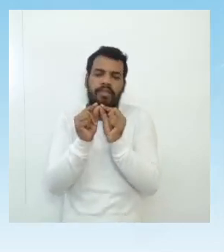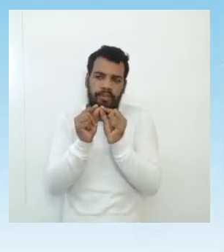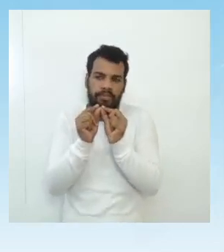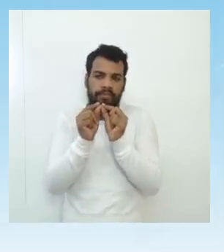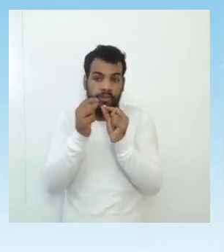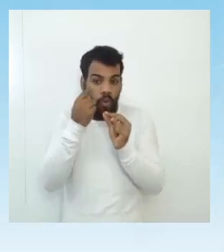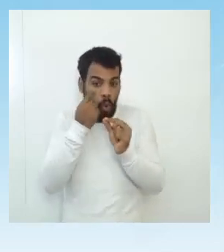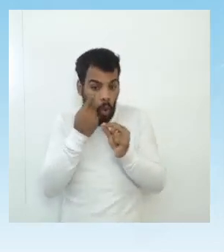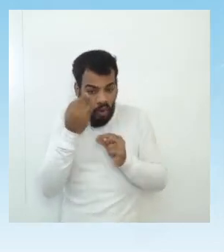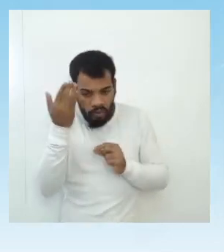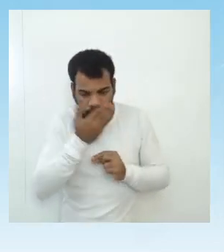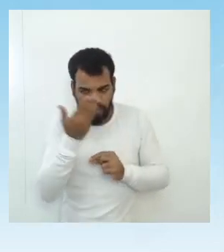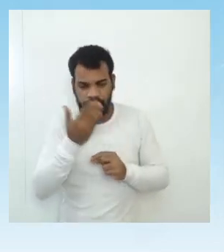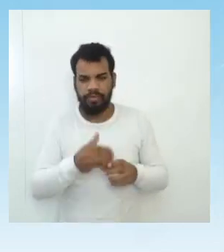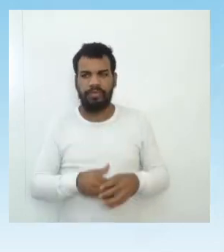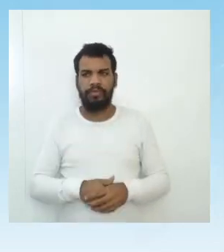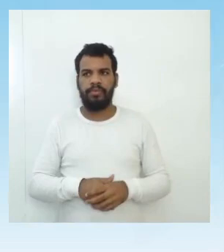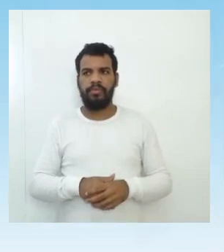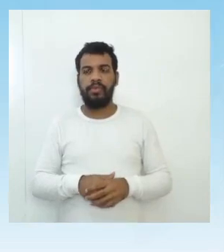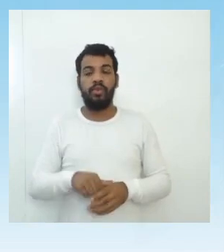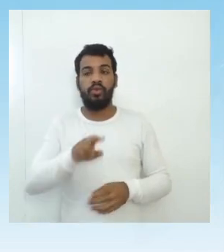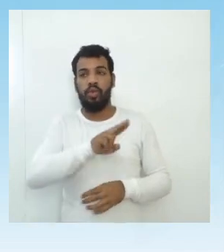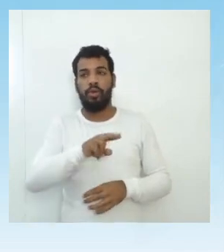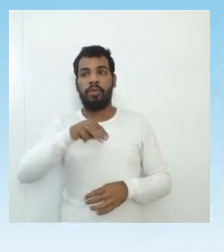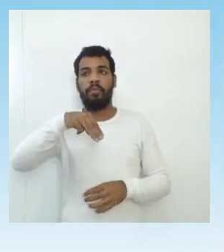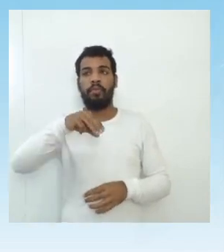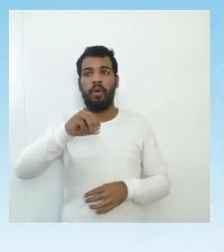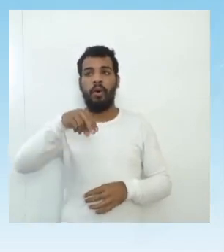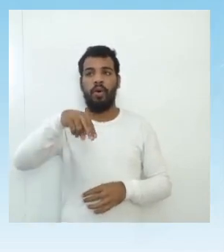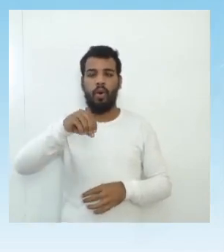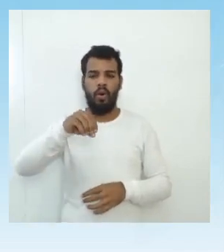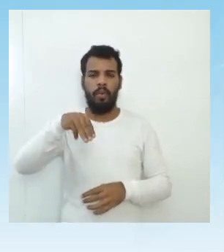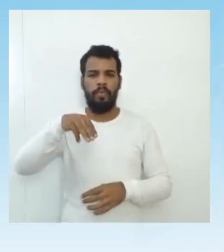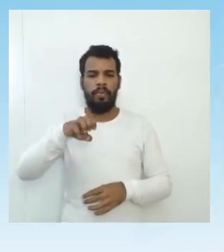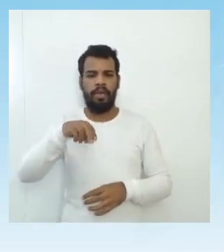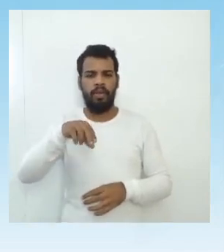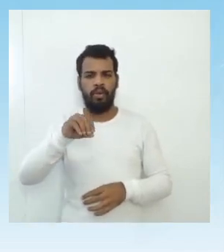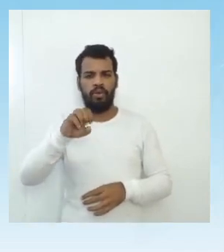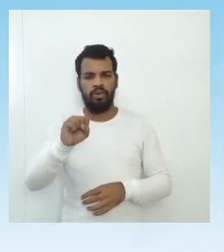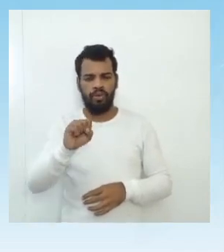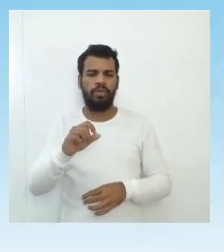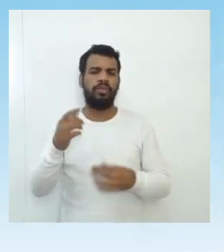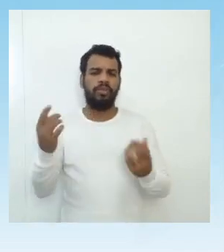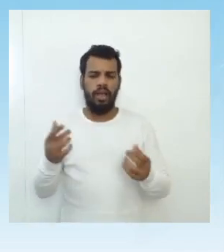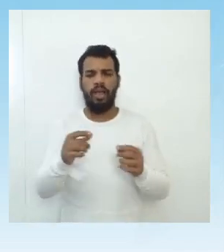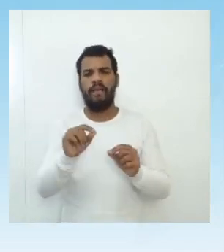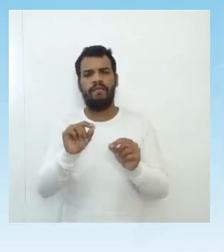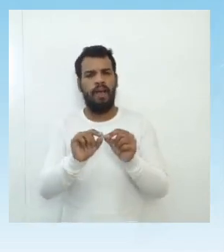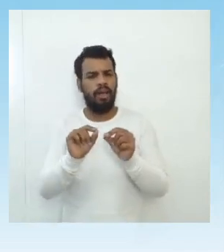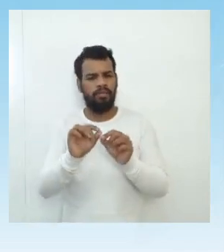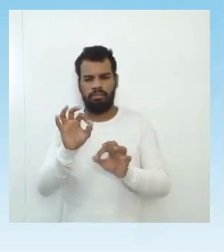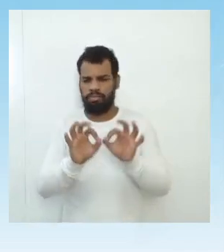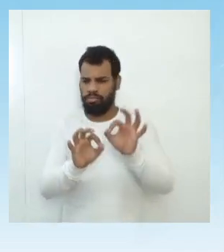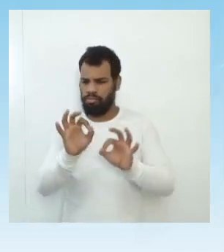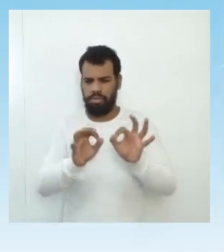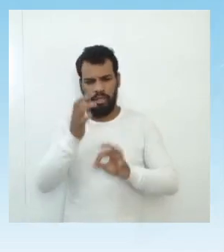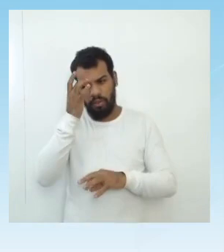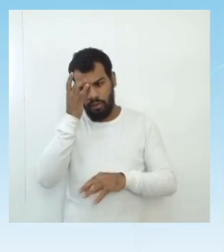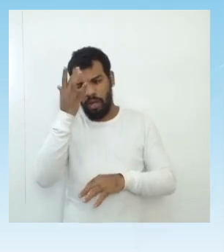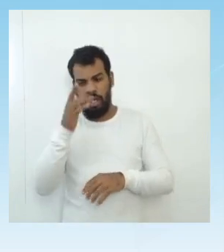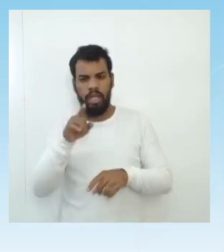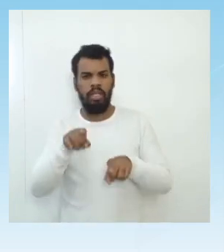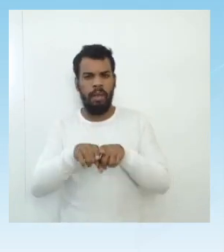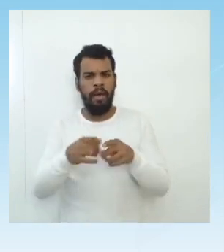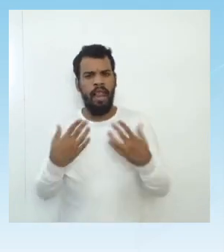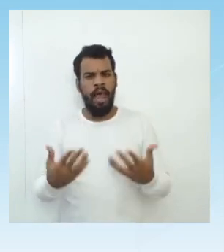de monômeros. Isso aí, por serem facilmente moldados, leves e também resistentes,